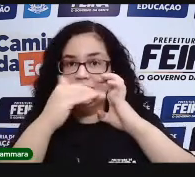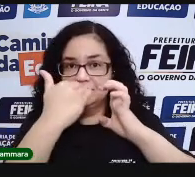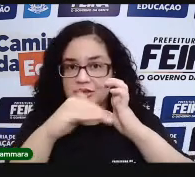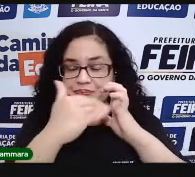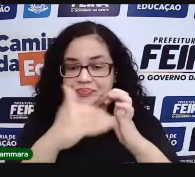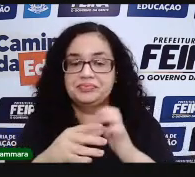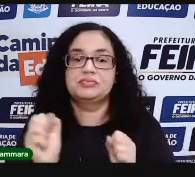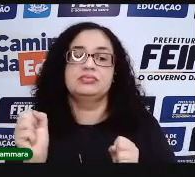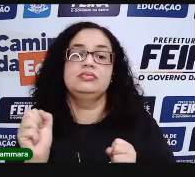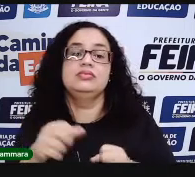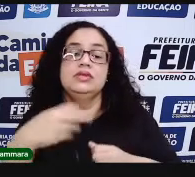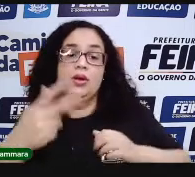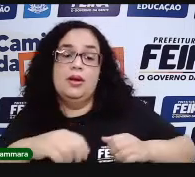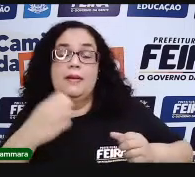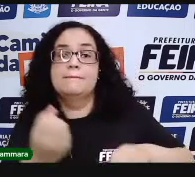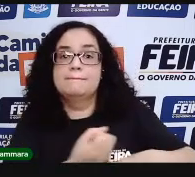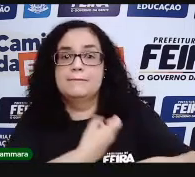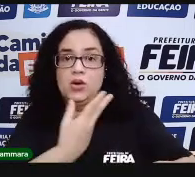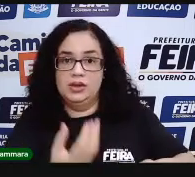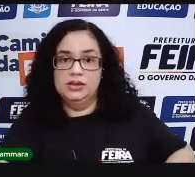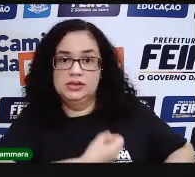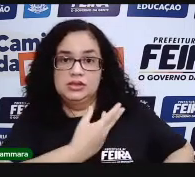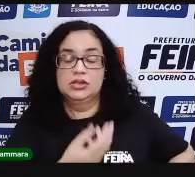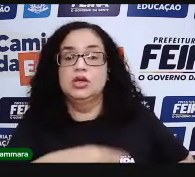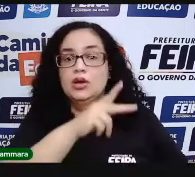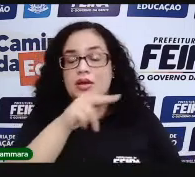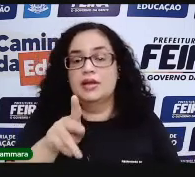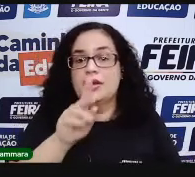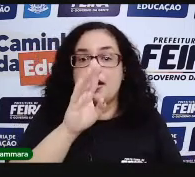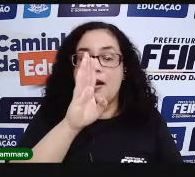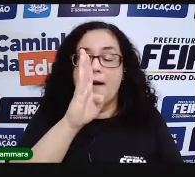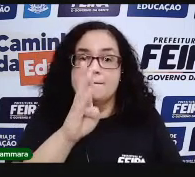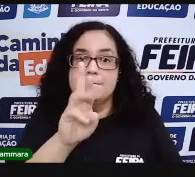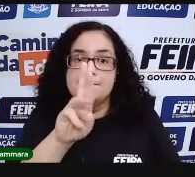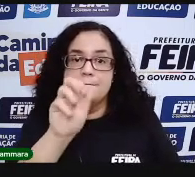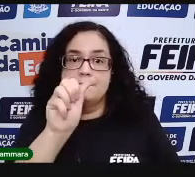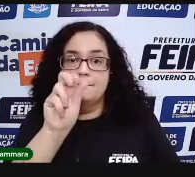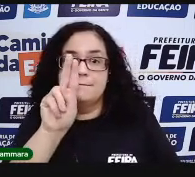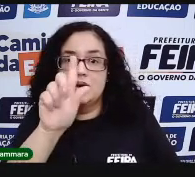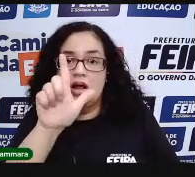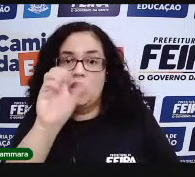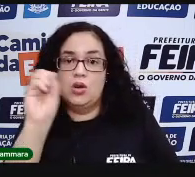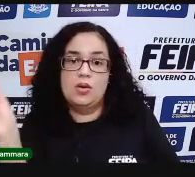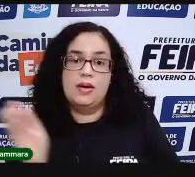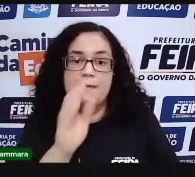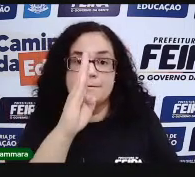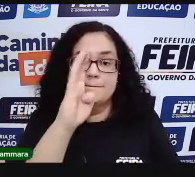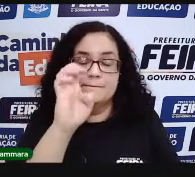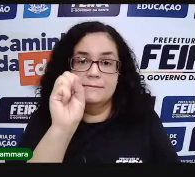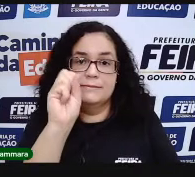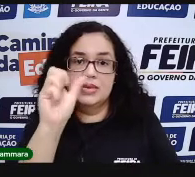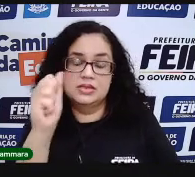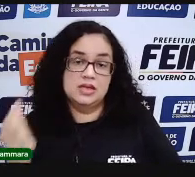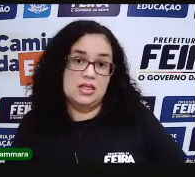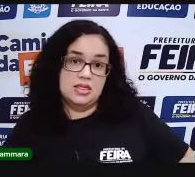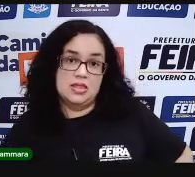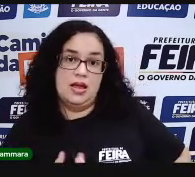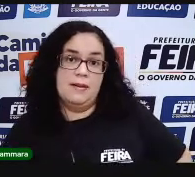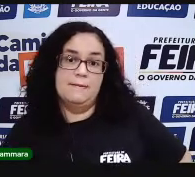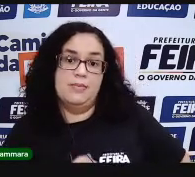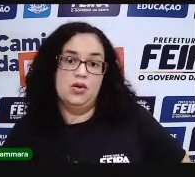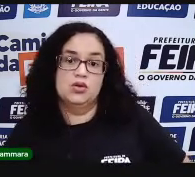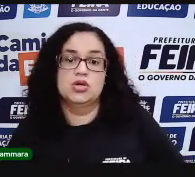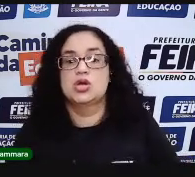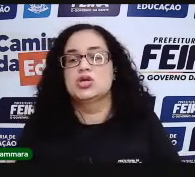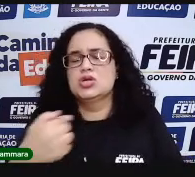Essa mensagem desse grande poeta que se chama Braulio Bessa. E ele diz assim, no trecho da sua poesia.